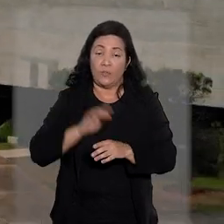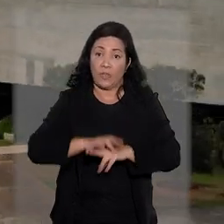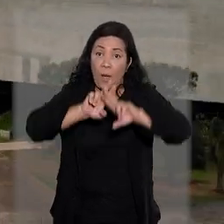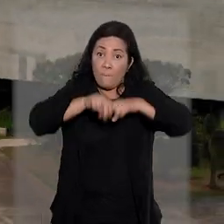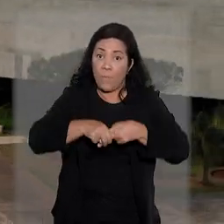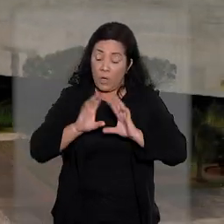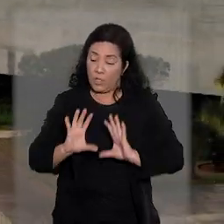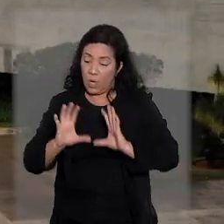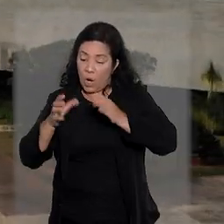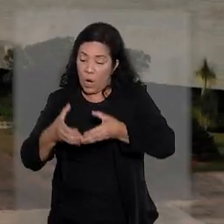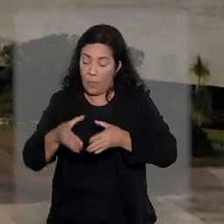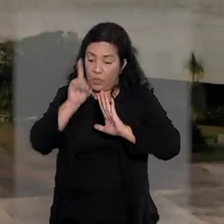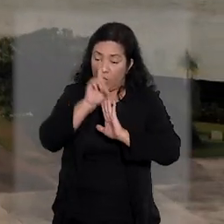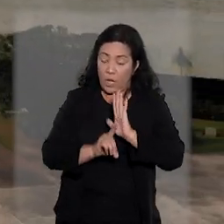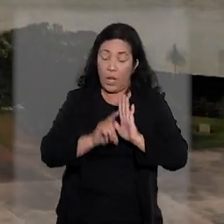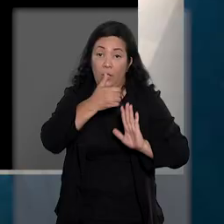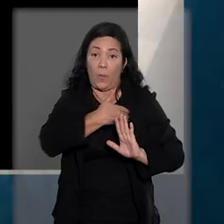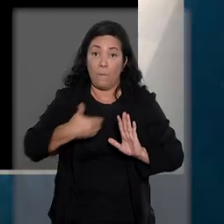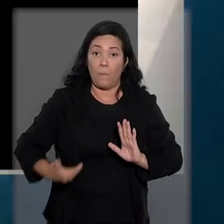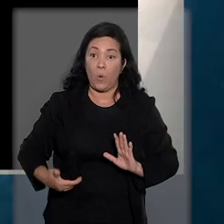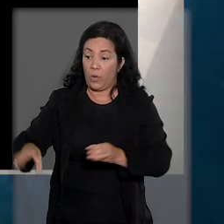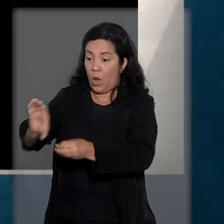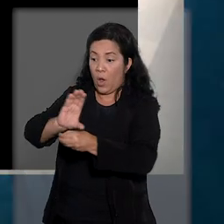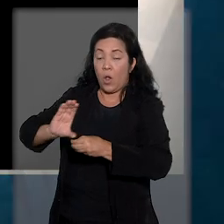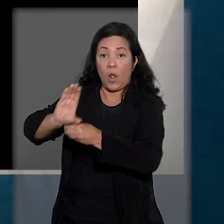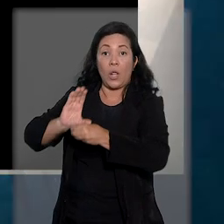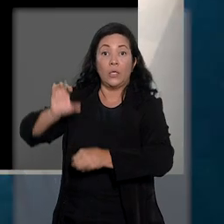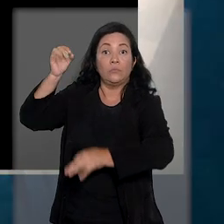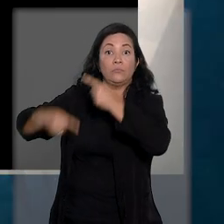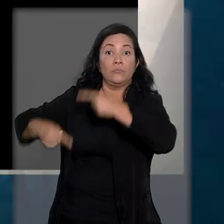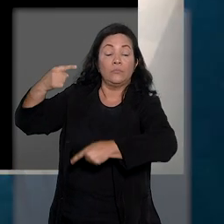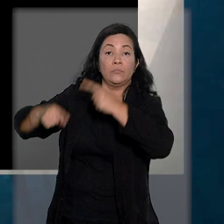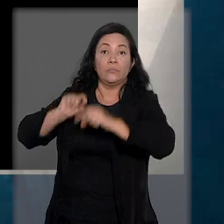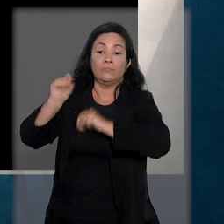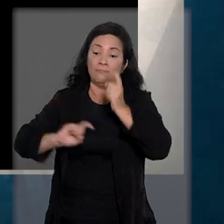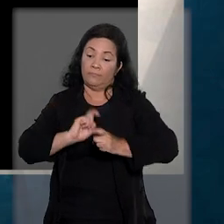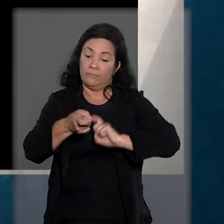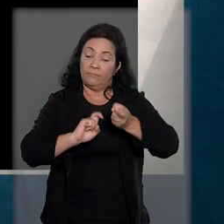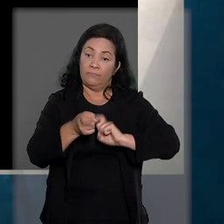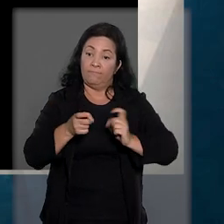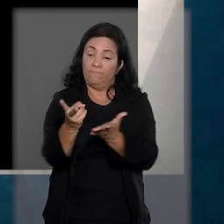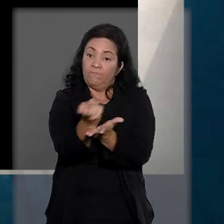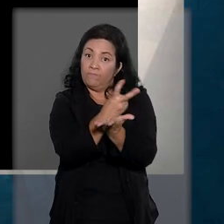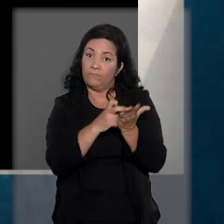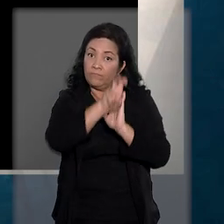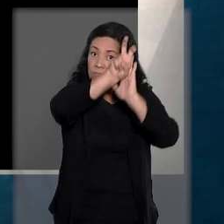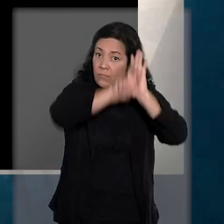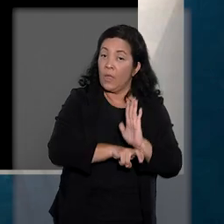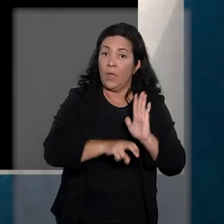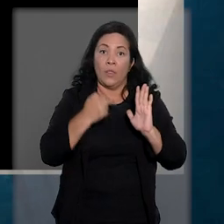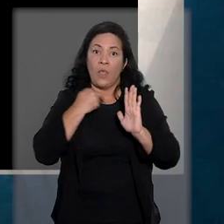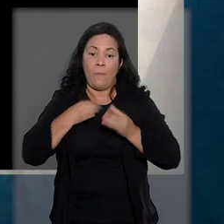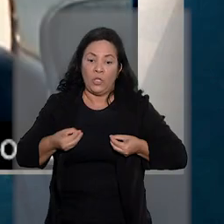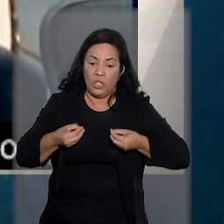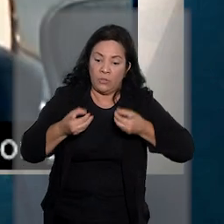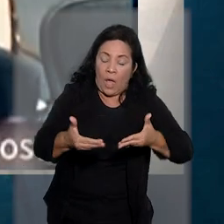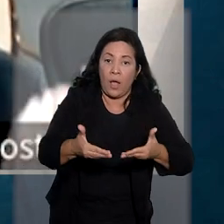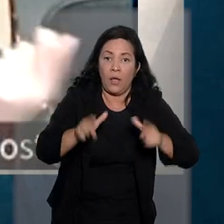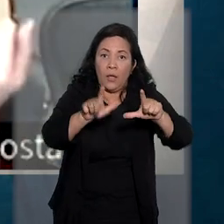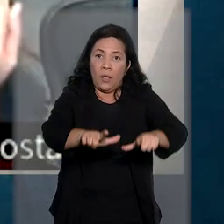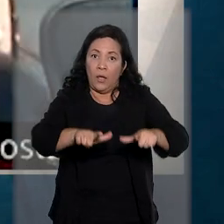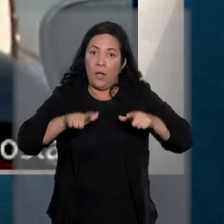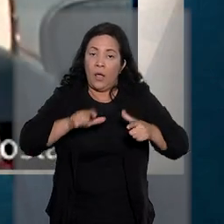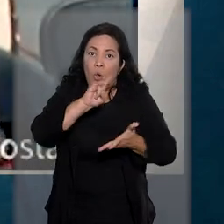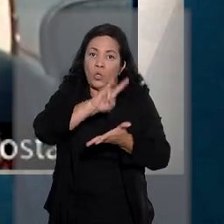das turmas de direito público do STJ. O colegiado estabeleceu que a administração tributária não deve emitir a certidão